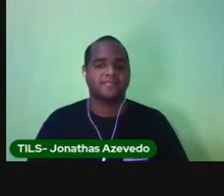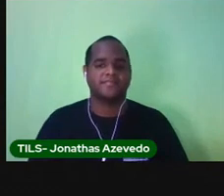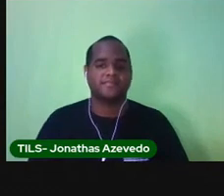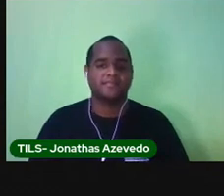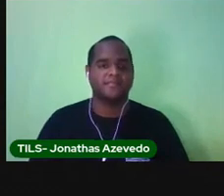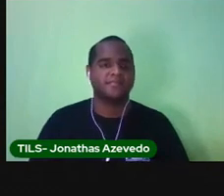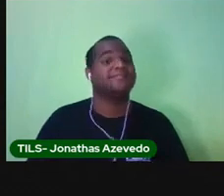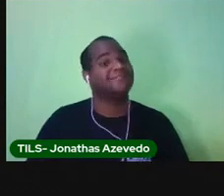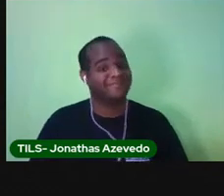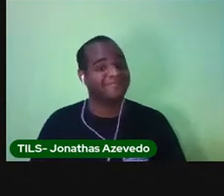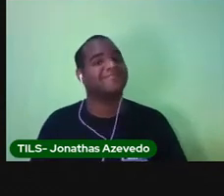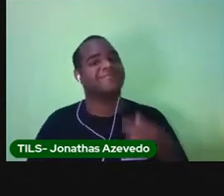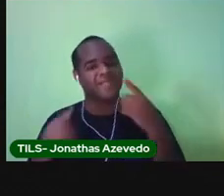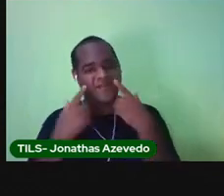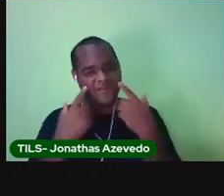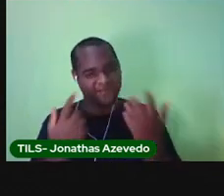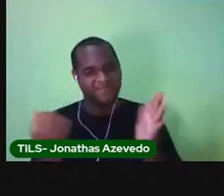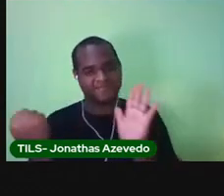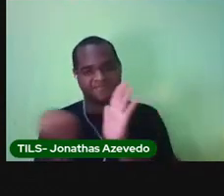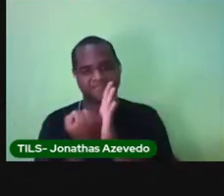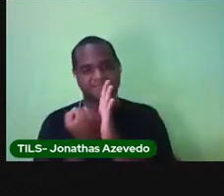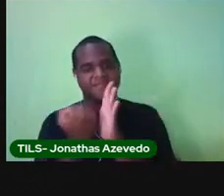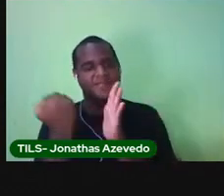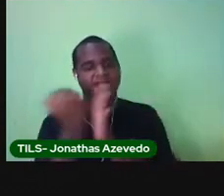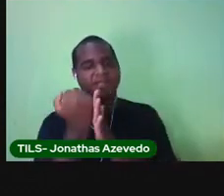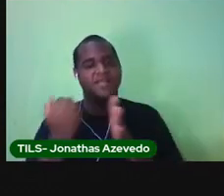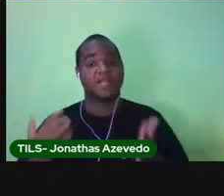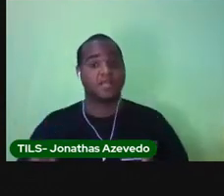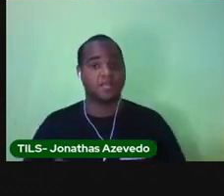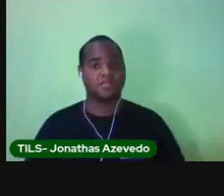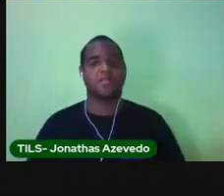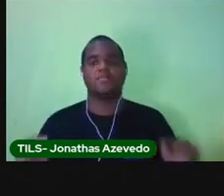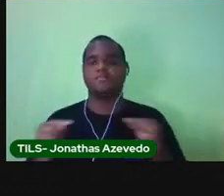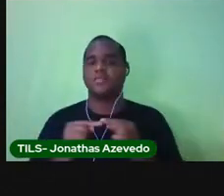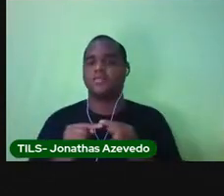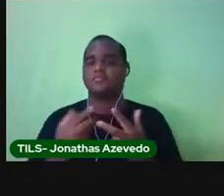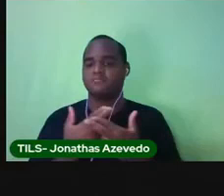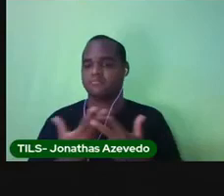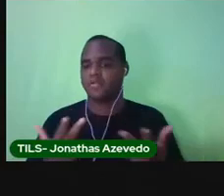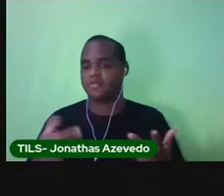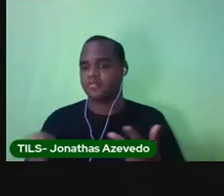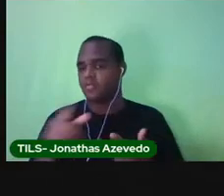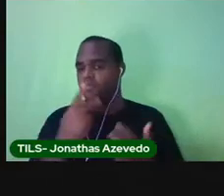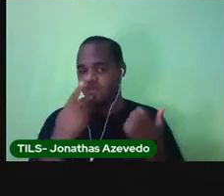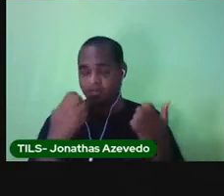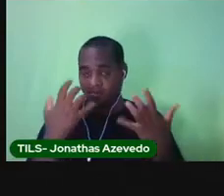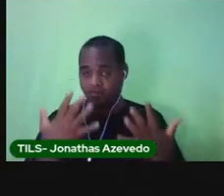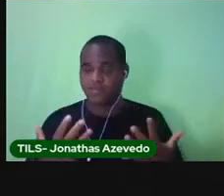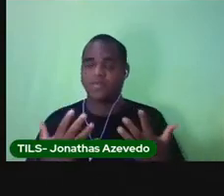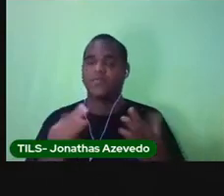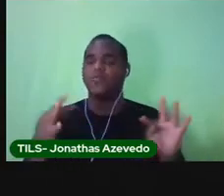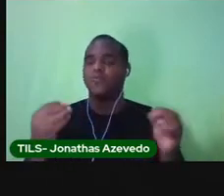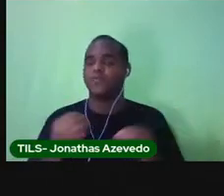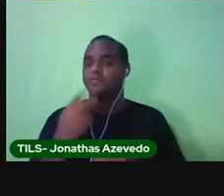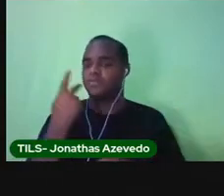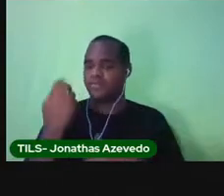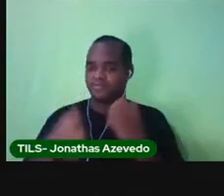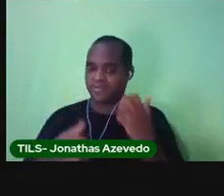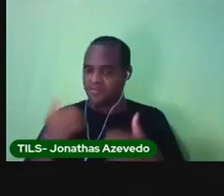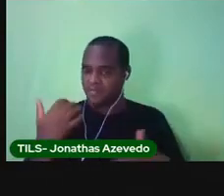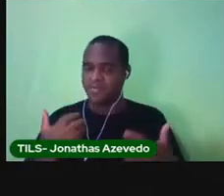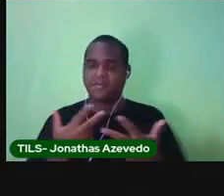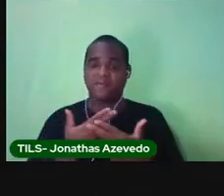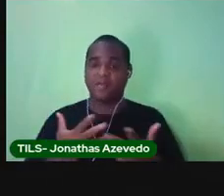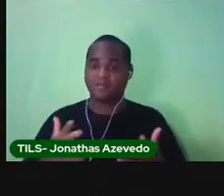E a certidão de nascimento. Que é o documento que diz tudo sobre nós no período do nosso